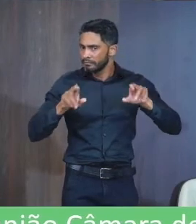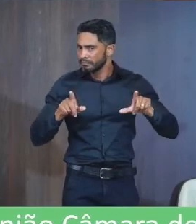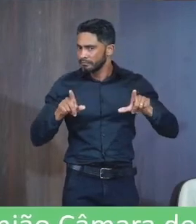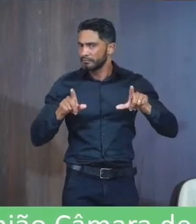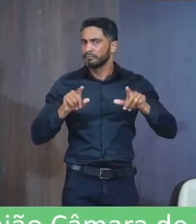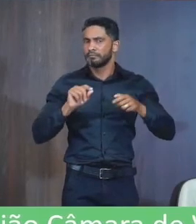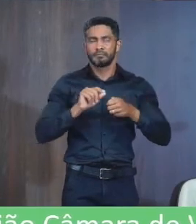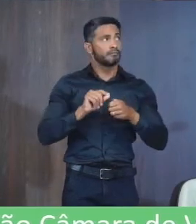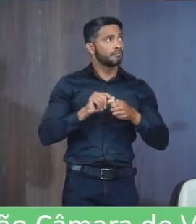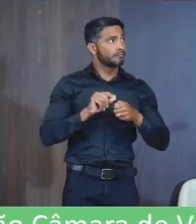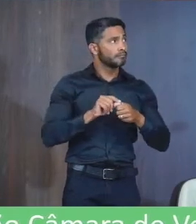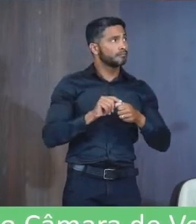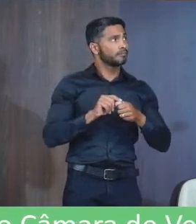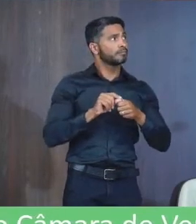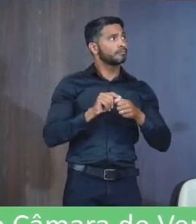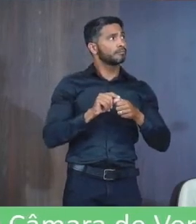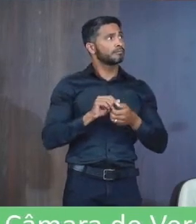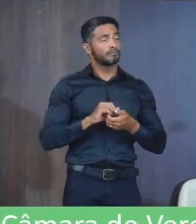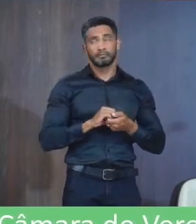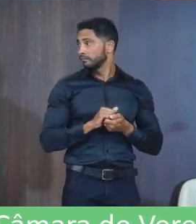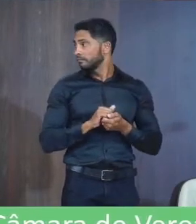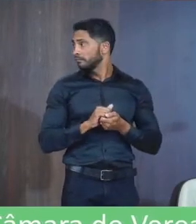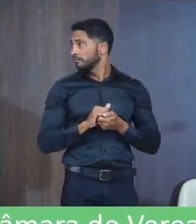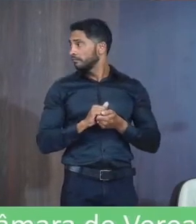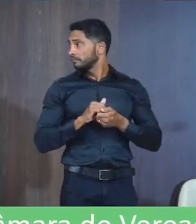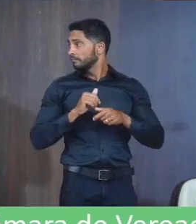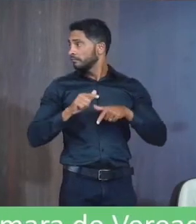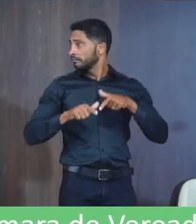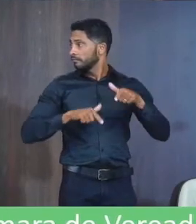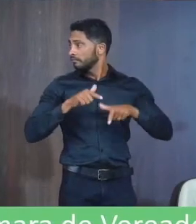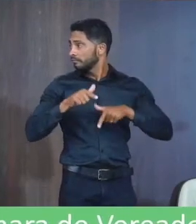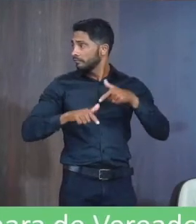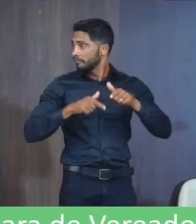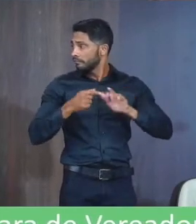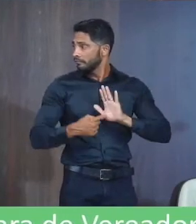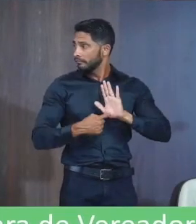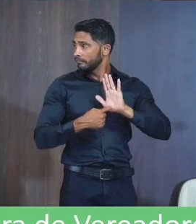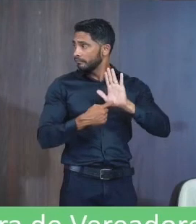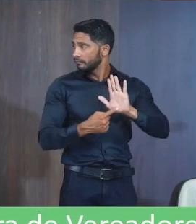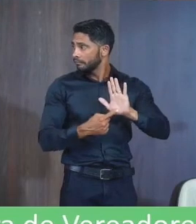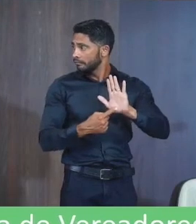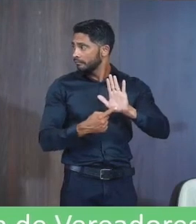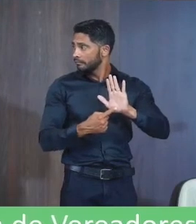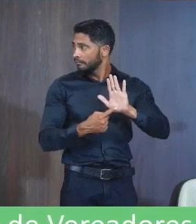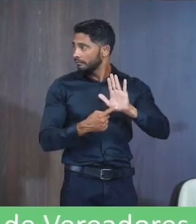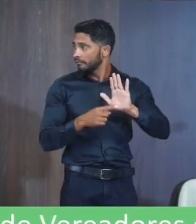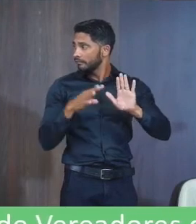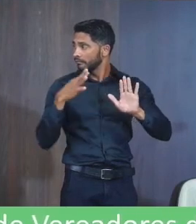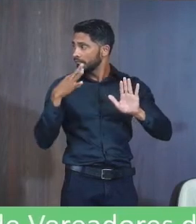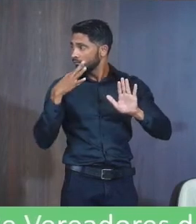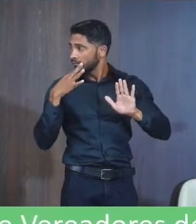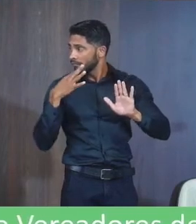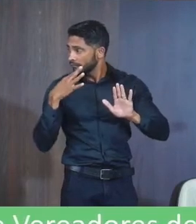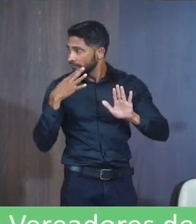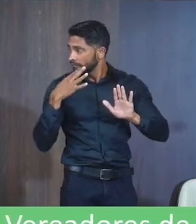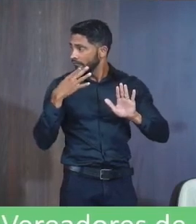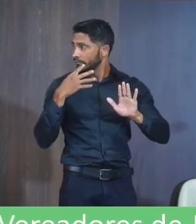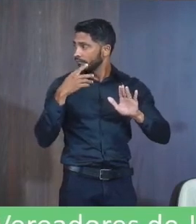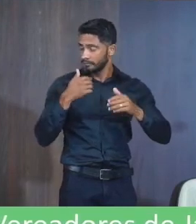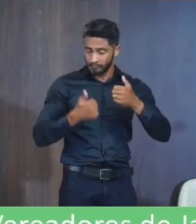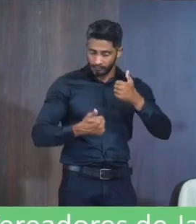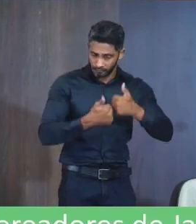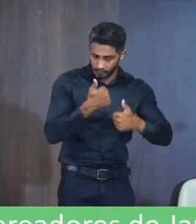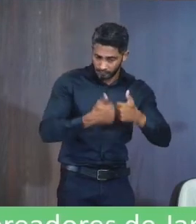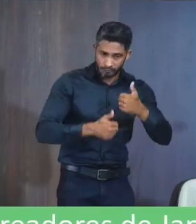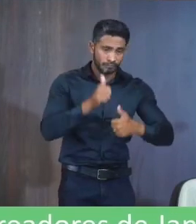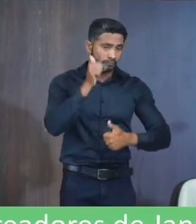o faz Ser alvo De constantes Elogios Parabéns Pelo trabalho Demonstrado Em favor Da luta Pelo reconhecimento E visibilidade Do futebol